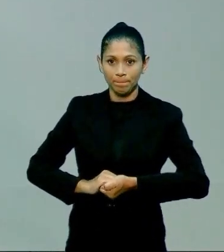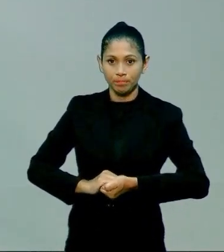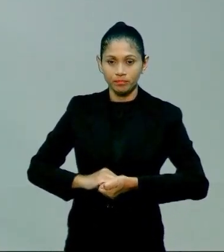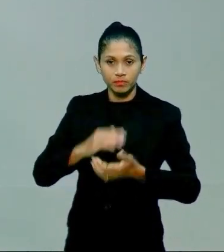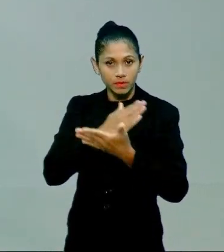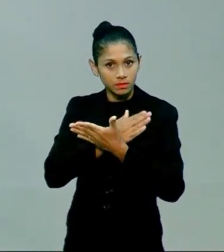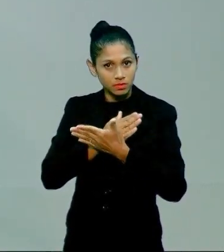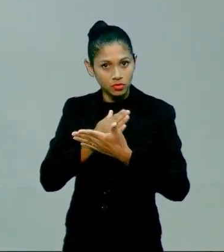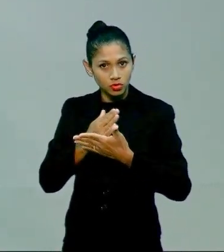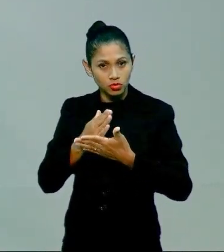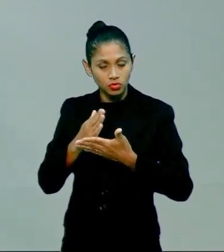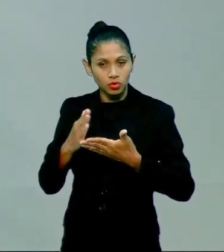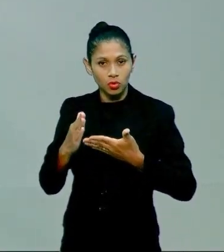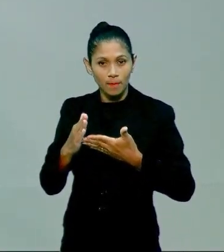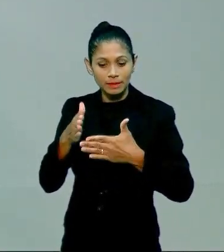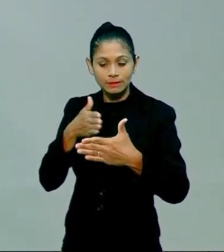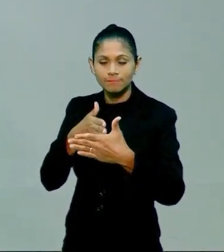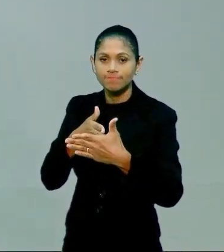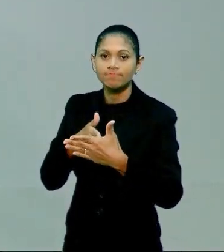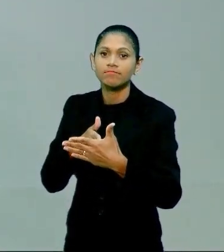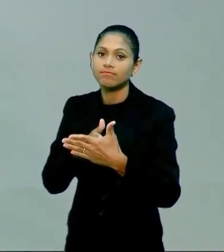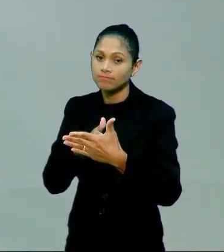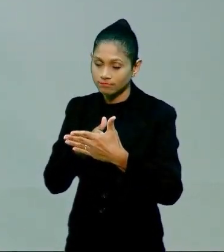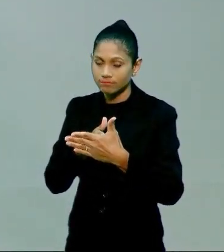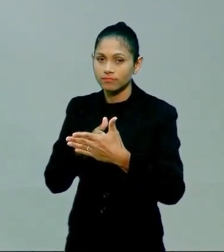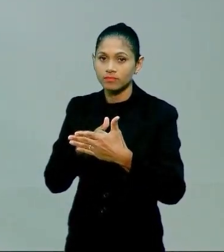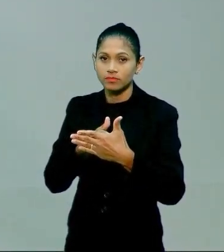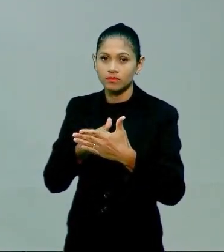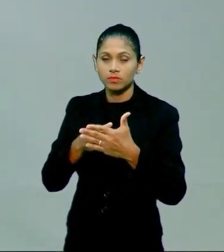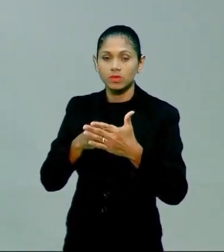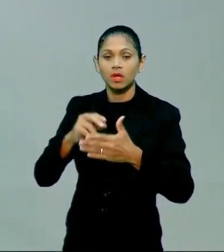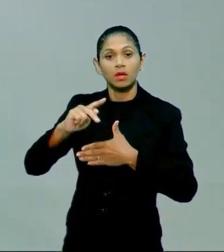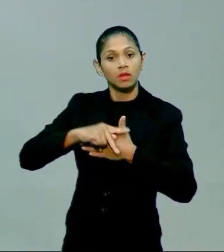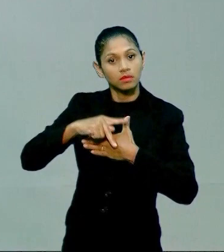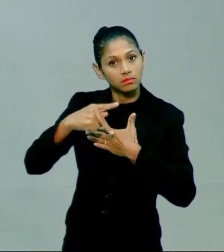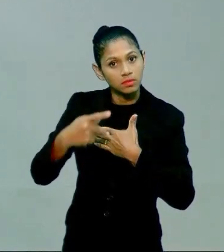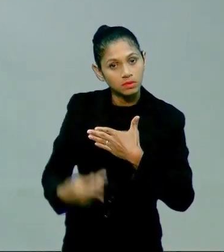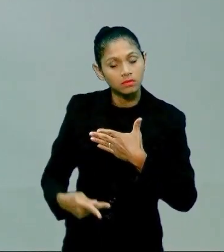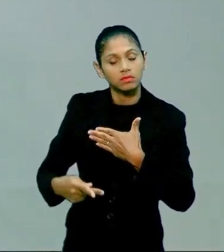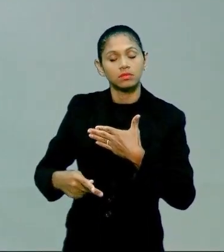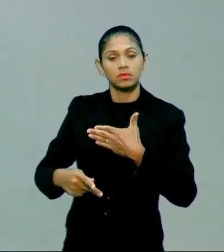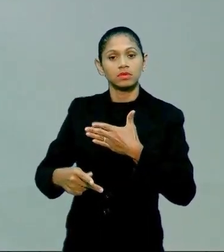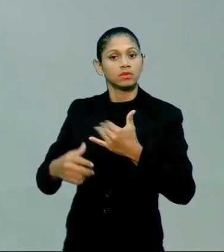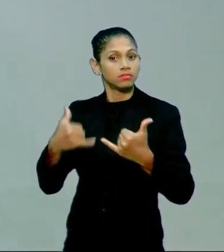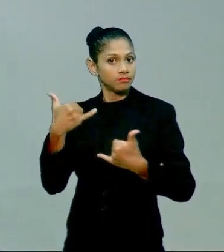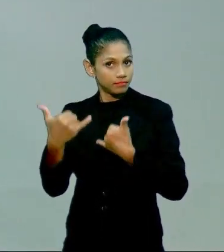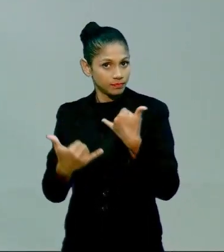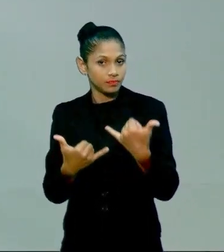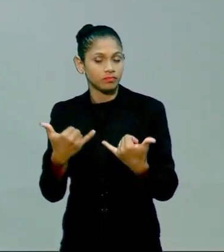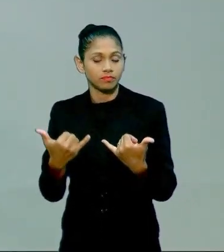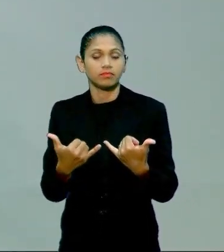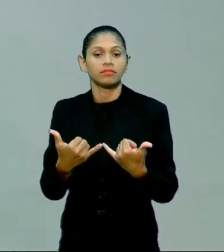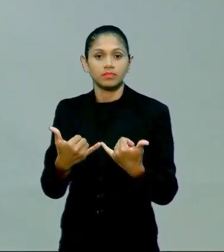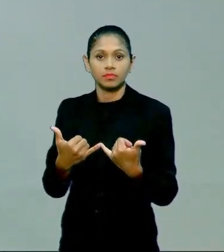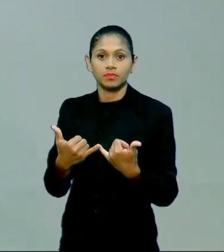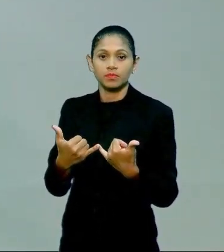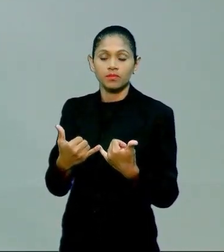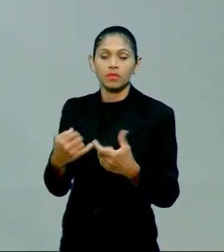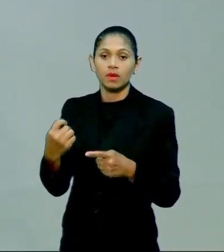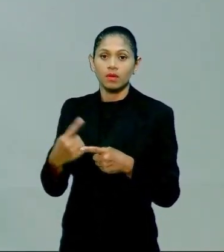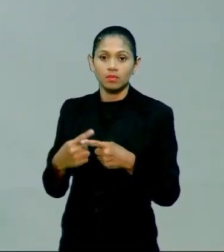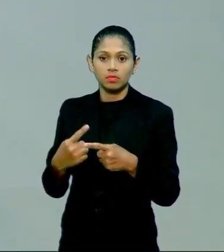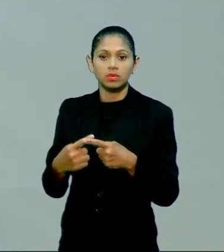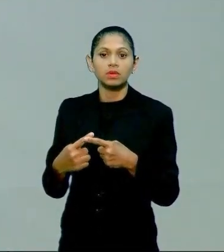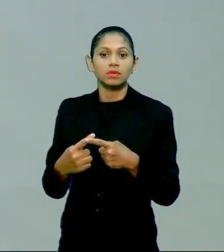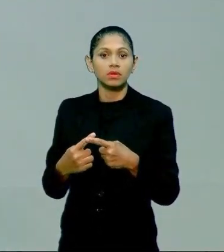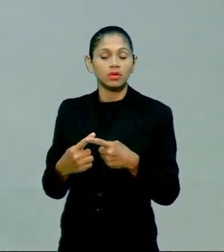começa a delimitar consequências e ações. Ah, professor, mas eu não brinco assim, eu brinco assado. Porque é esse o outro